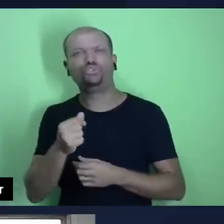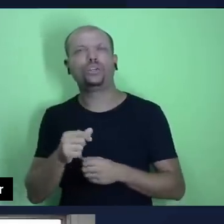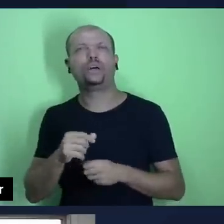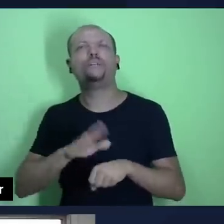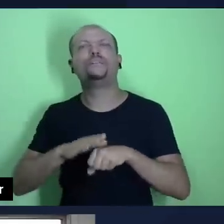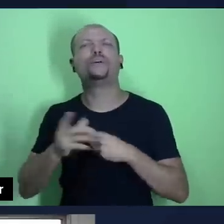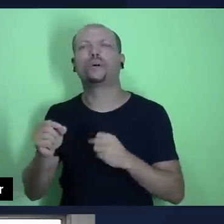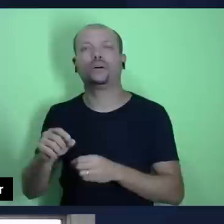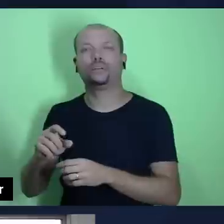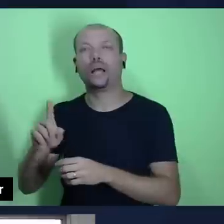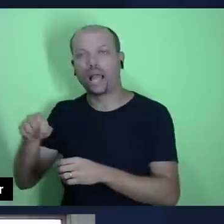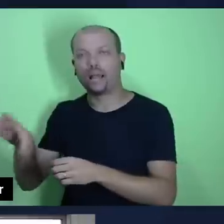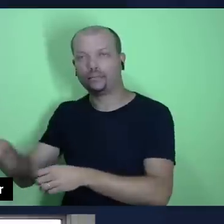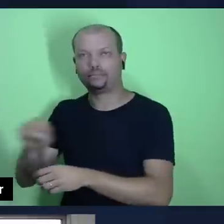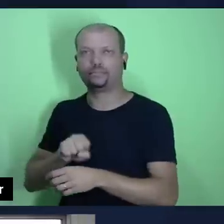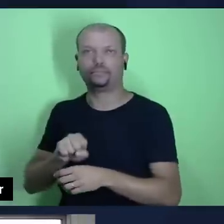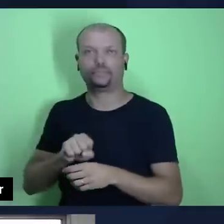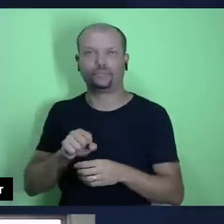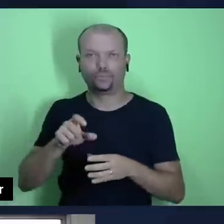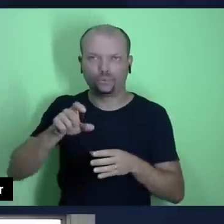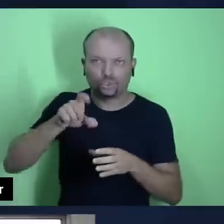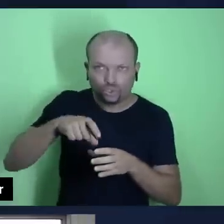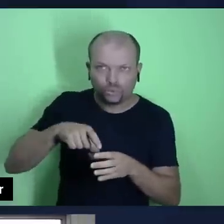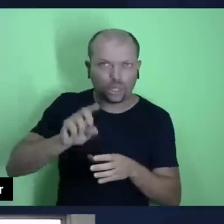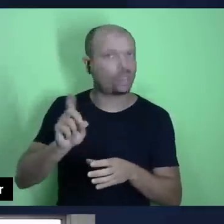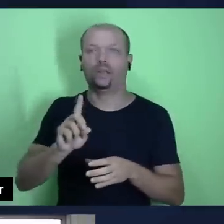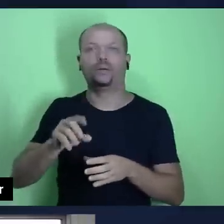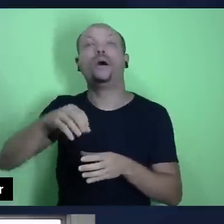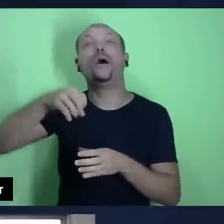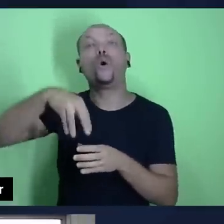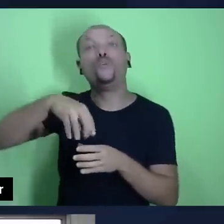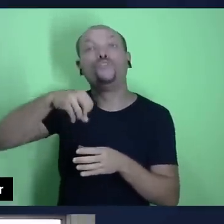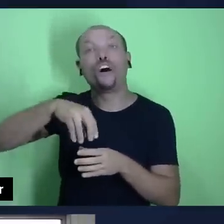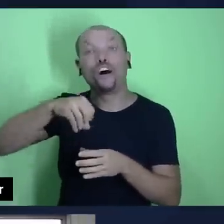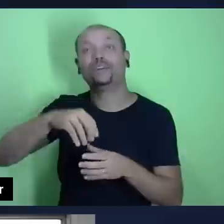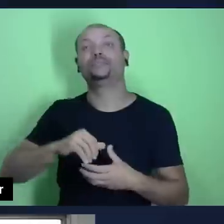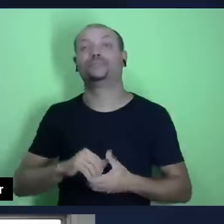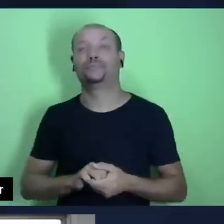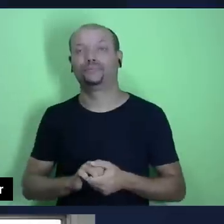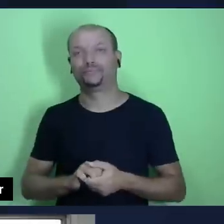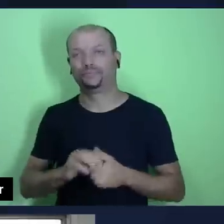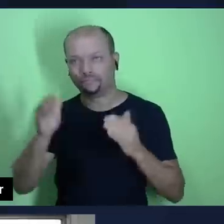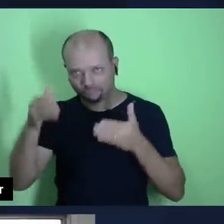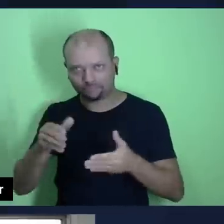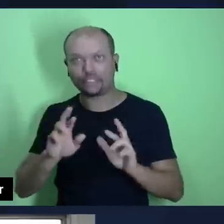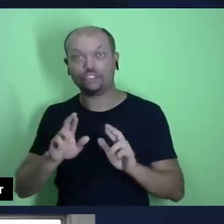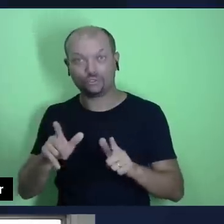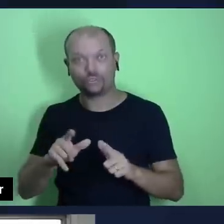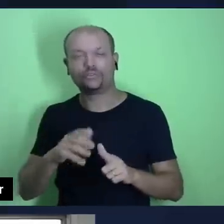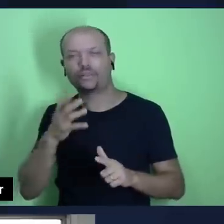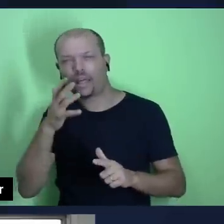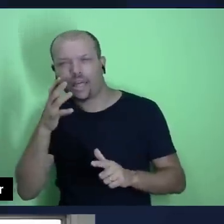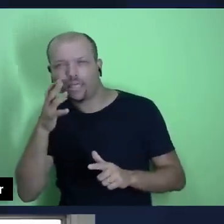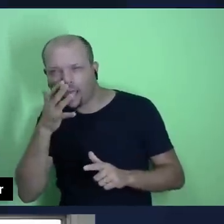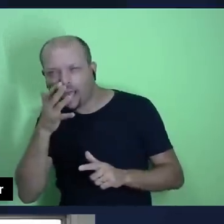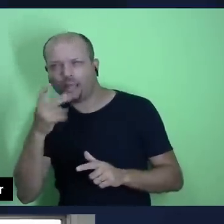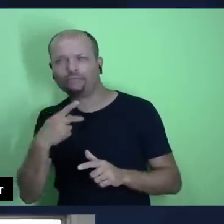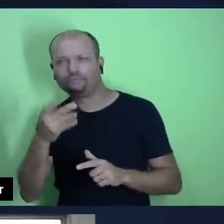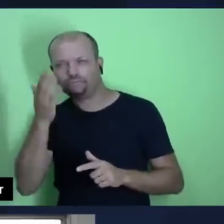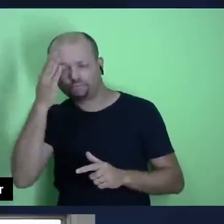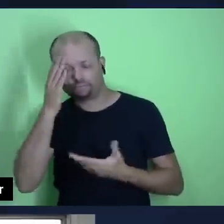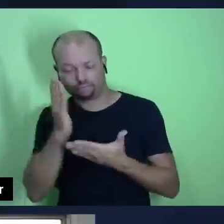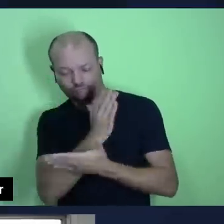deve ser do dízimo, o dinheiro para isso deve ser das ofertas, ok? Então, é muito interessante a gente saber essa separação.